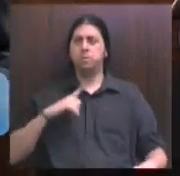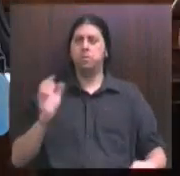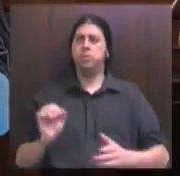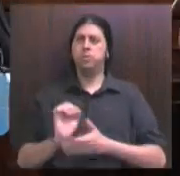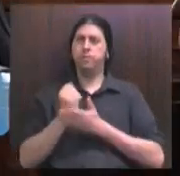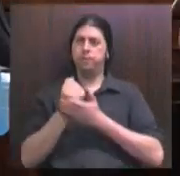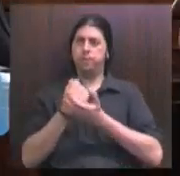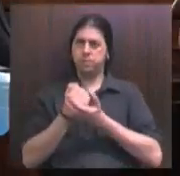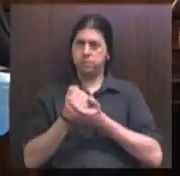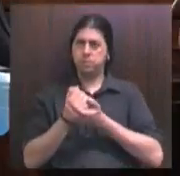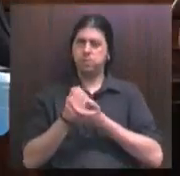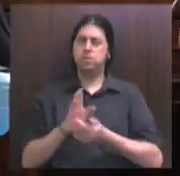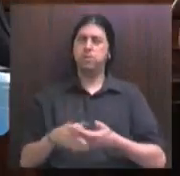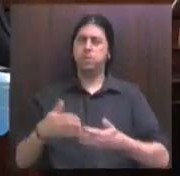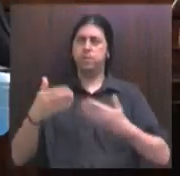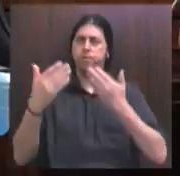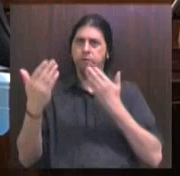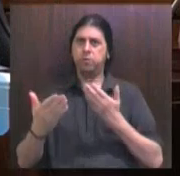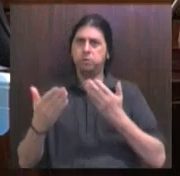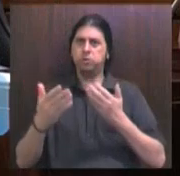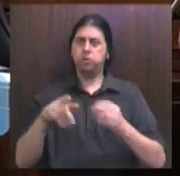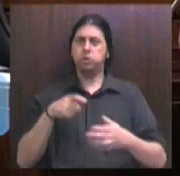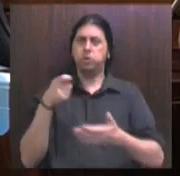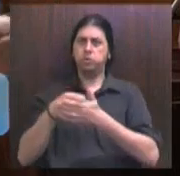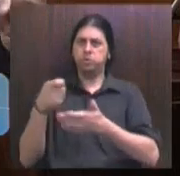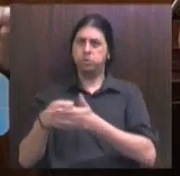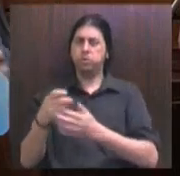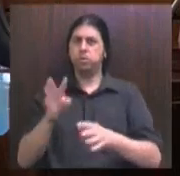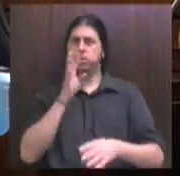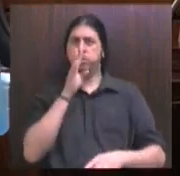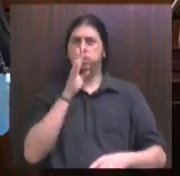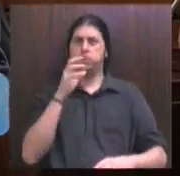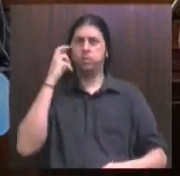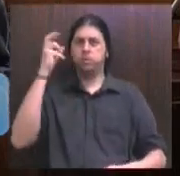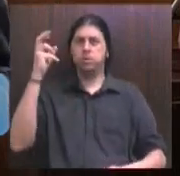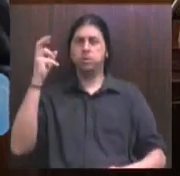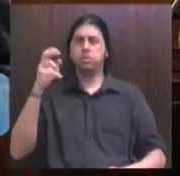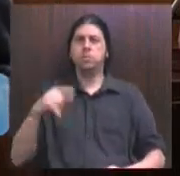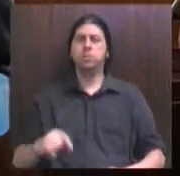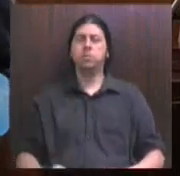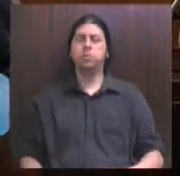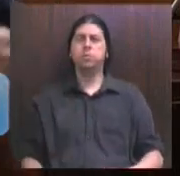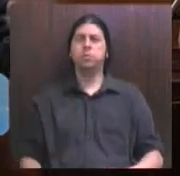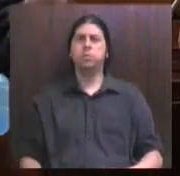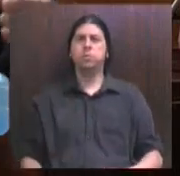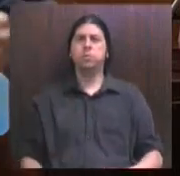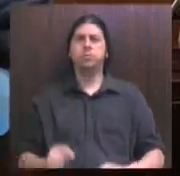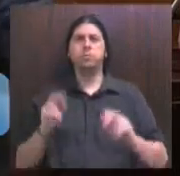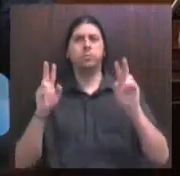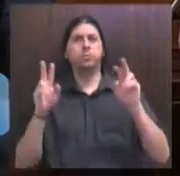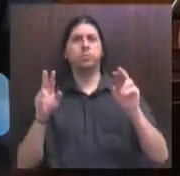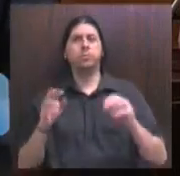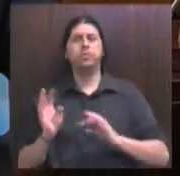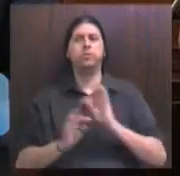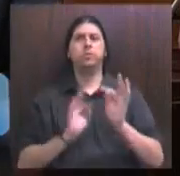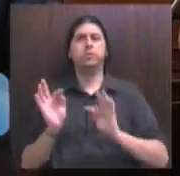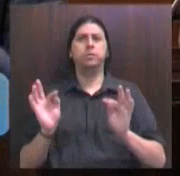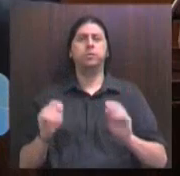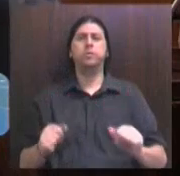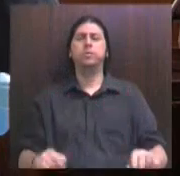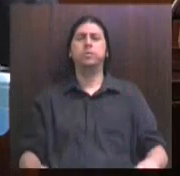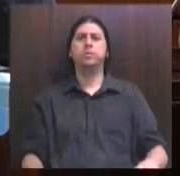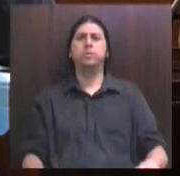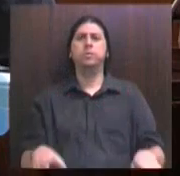defesa do conhecimento, da inteligência, da questão tecnológica,